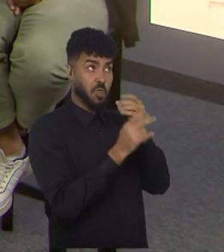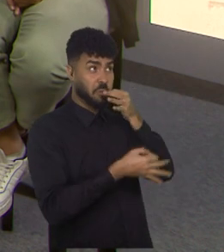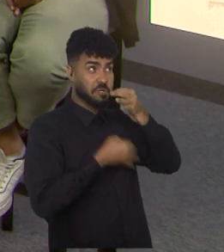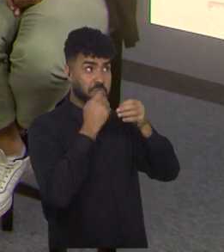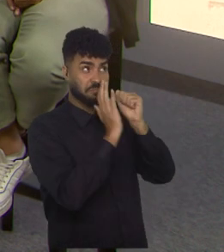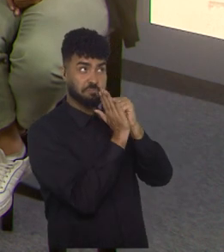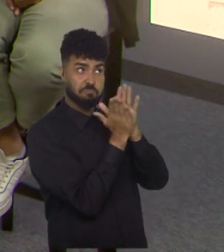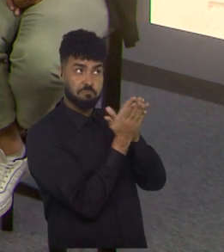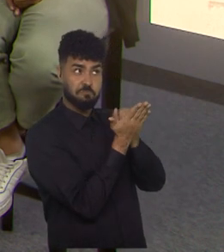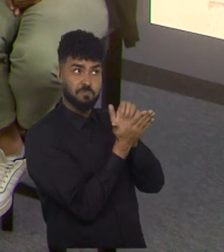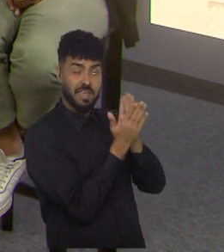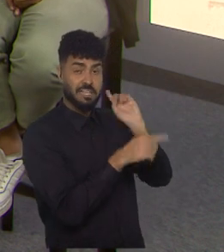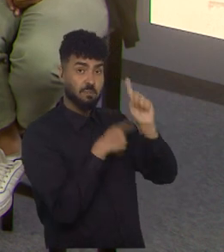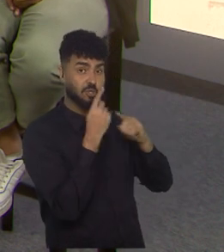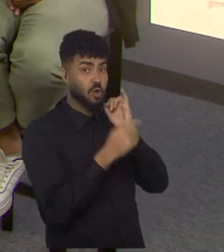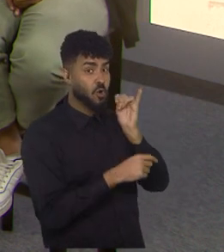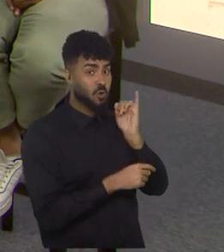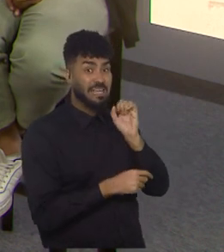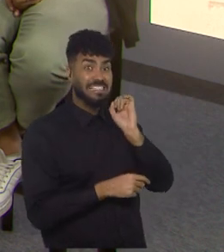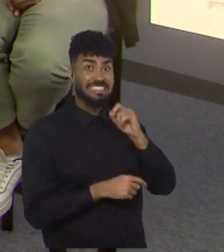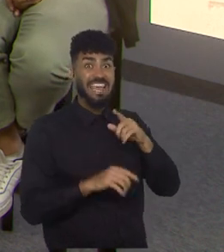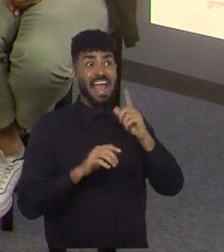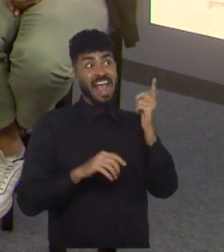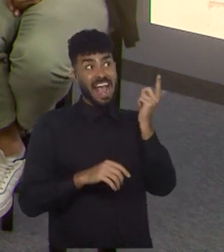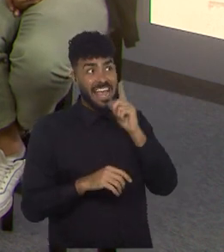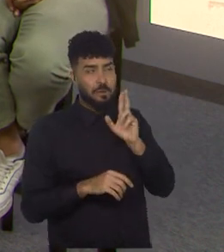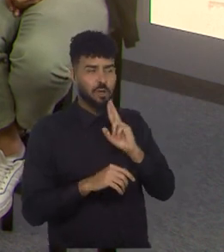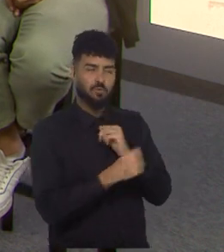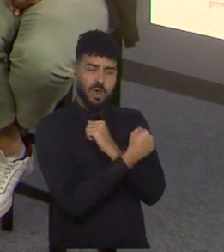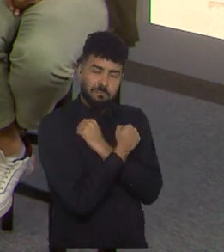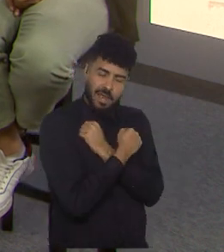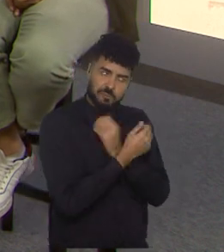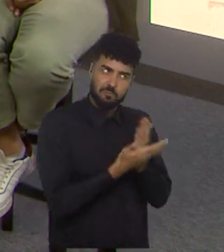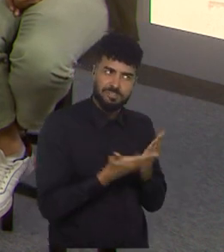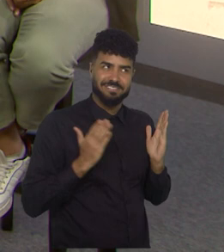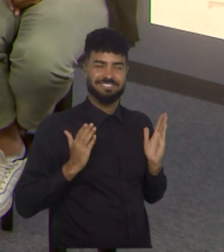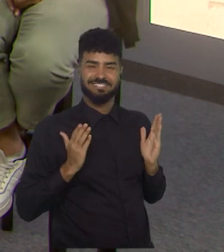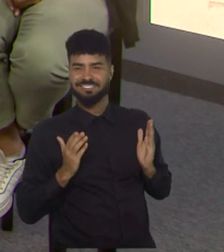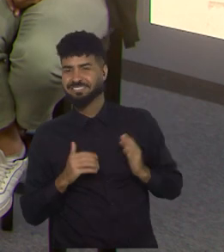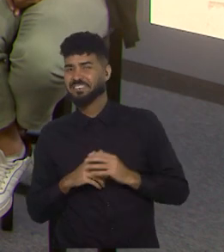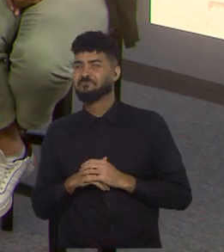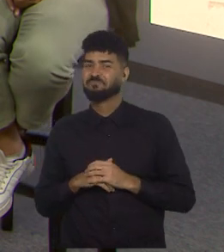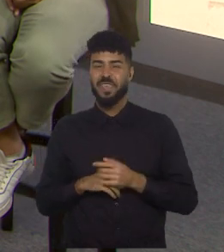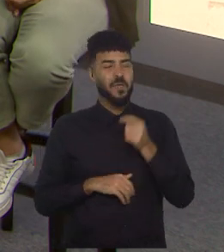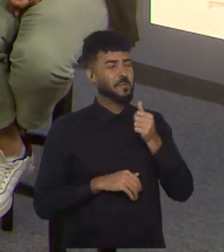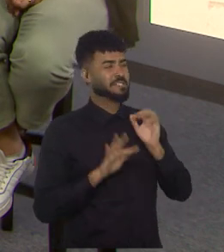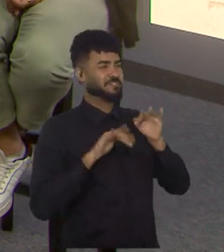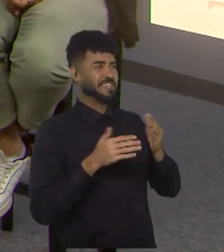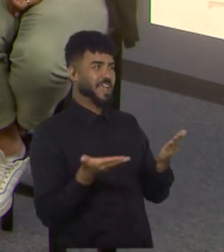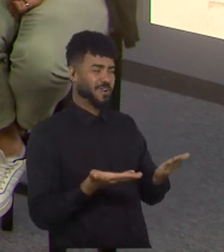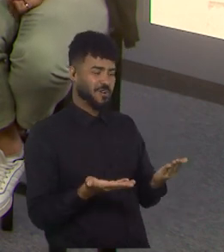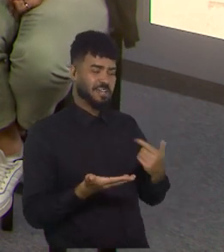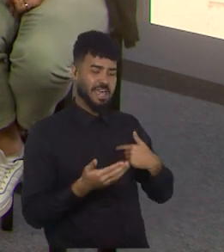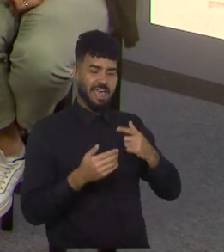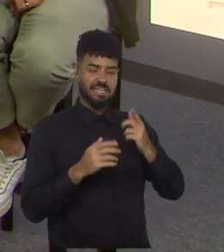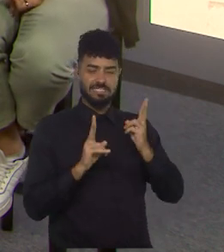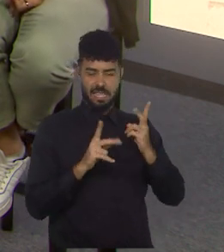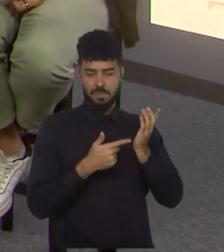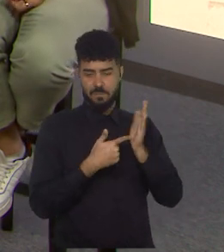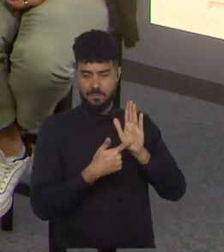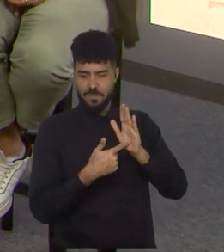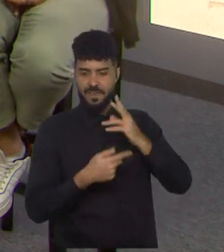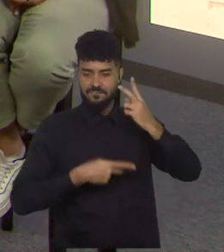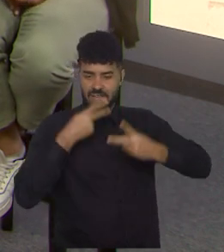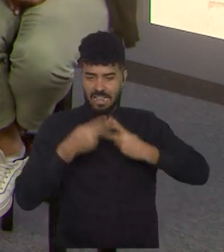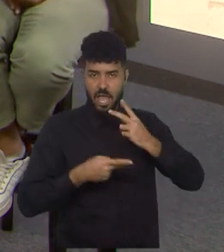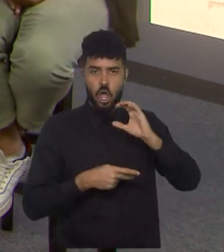eu conto para vocês depois. Valendo um grande abraço meu. Mas olha só, gente, caminhando para o fim, a gente tem o quadro aqui, a